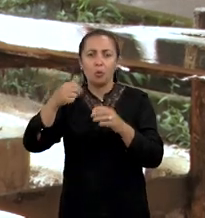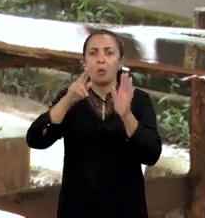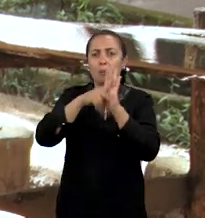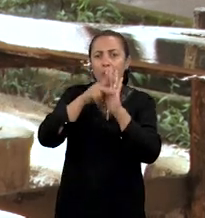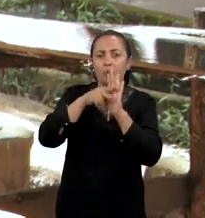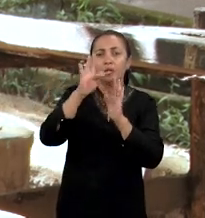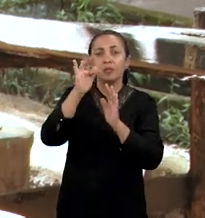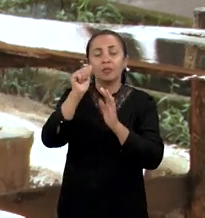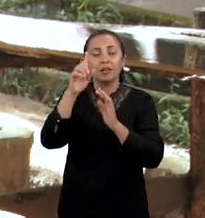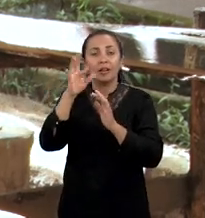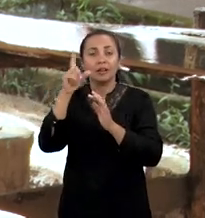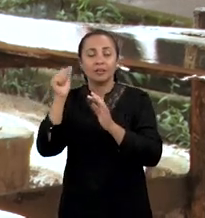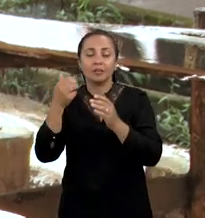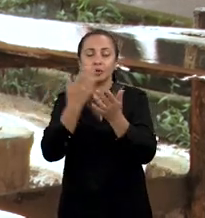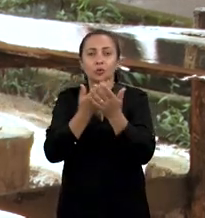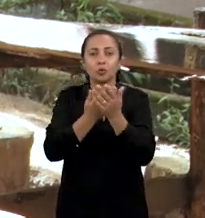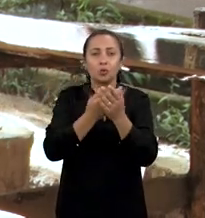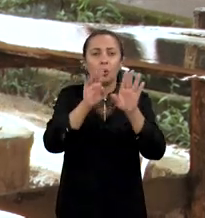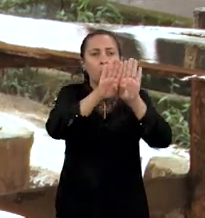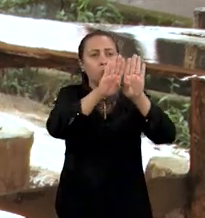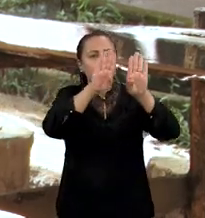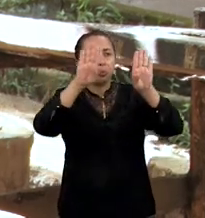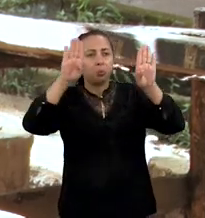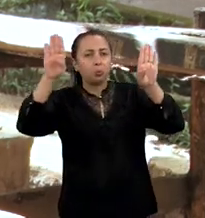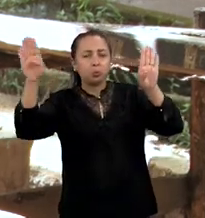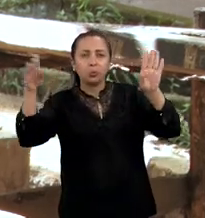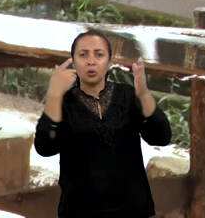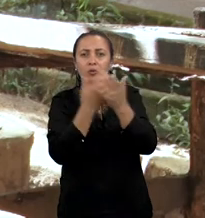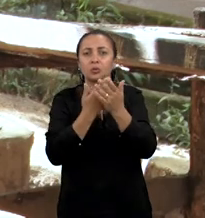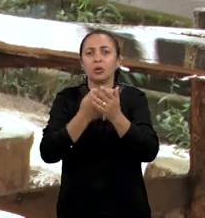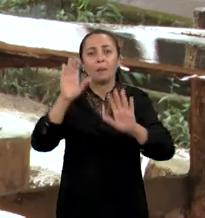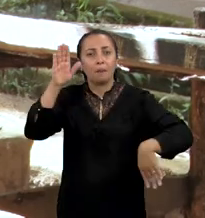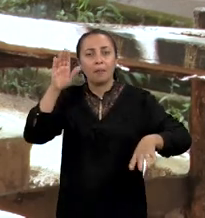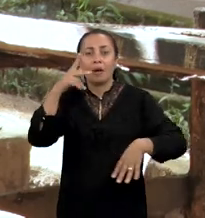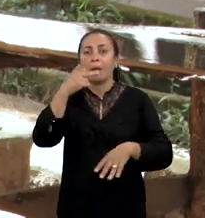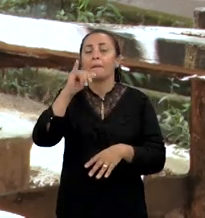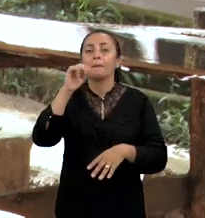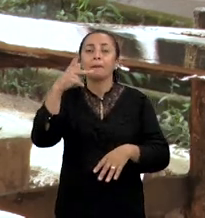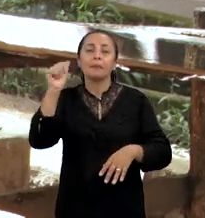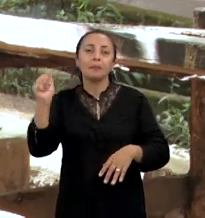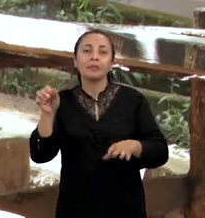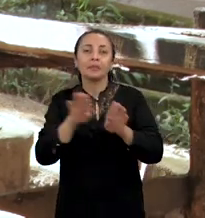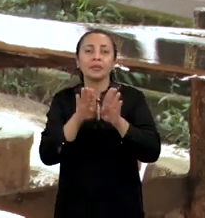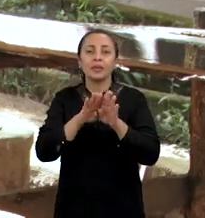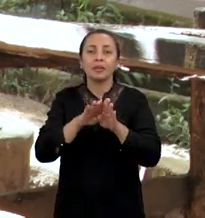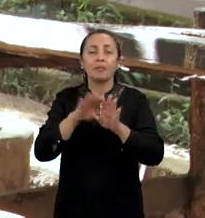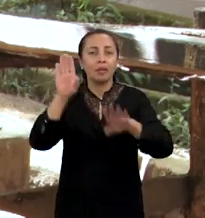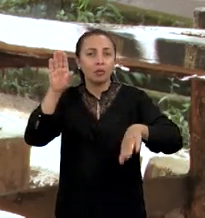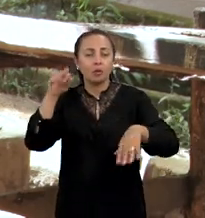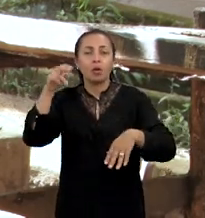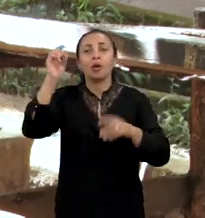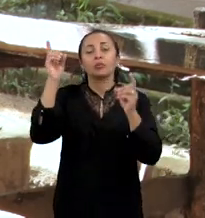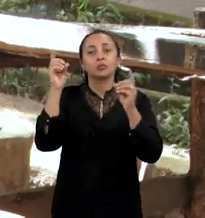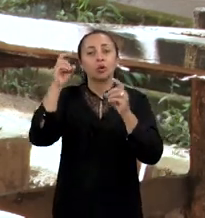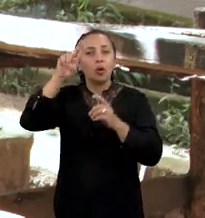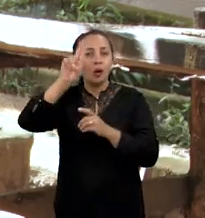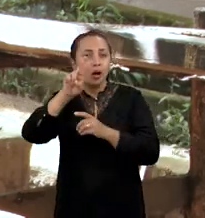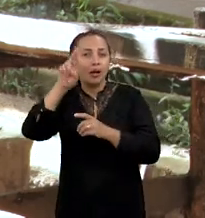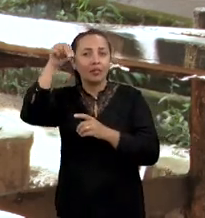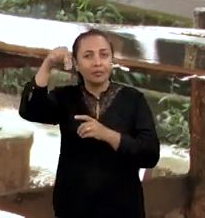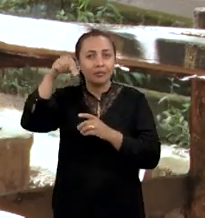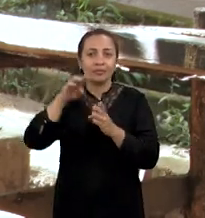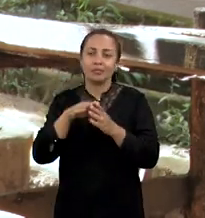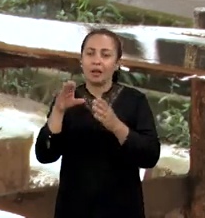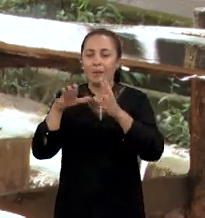estudou oito quilômetros desses paredões nas praias de Pipa e Barra da Tabatinga, no litoral do Rio Grande do Norte,